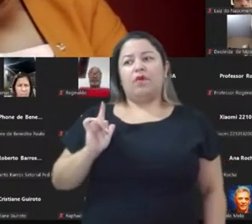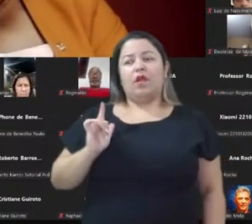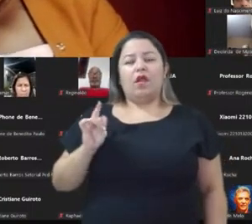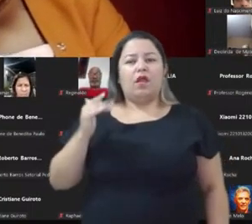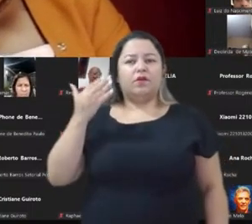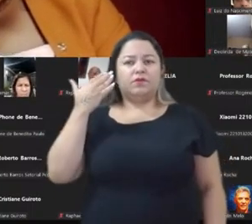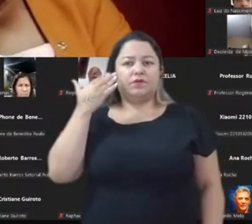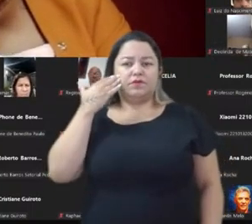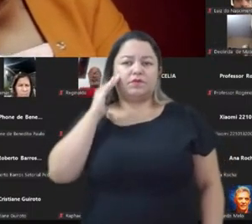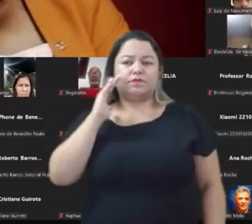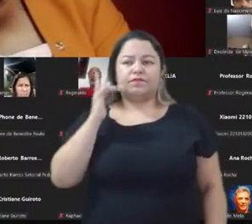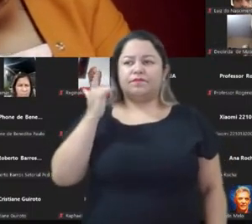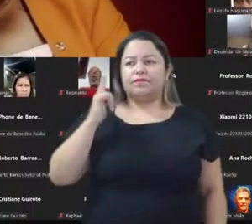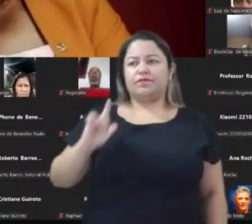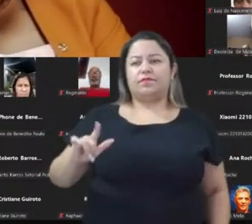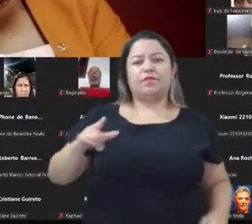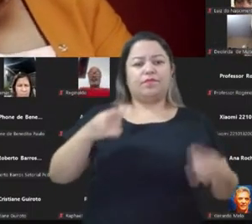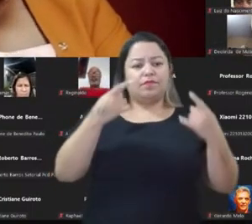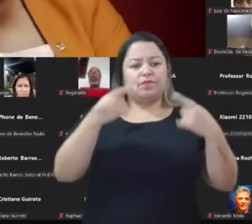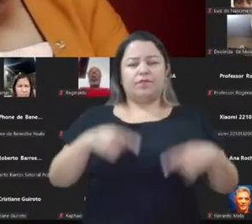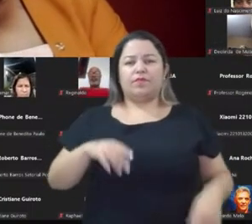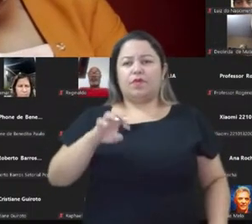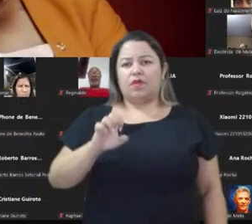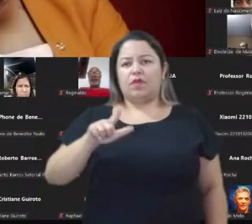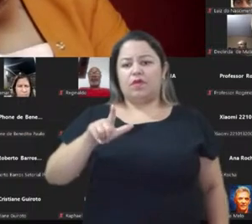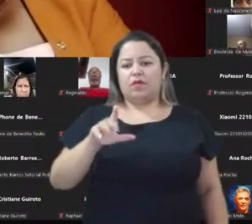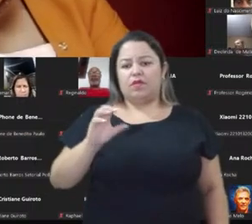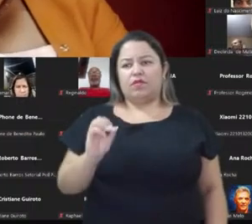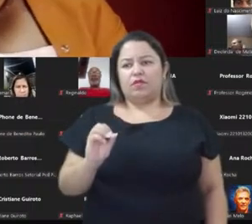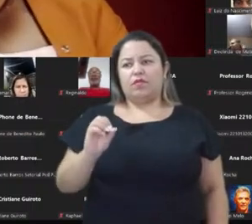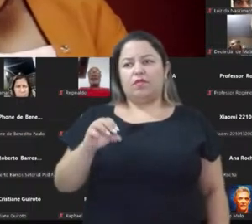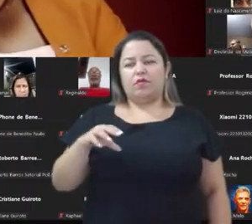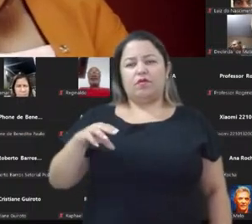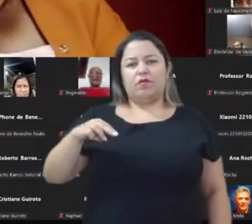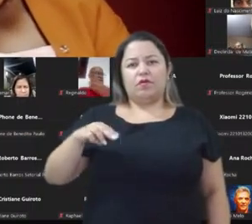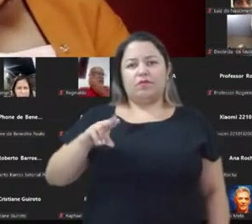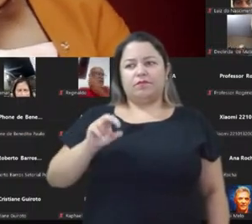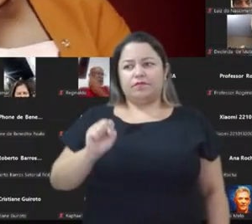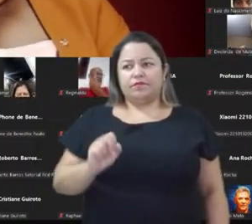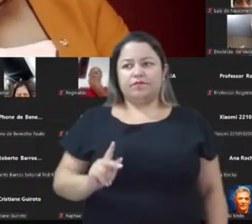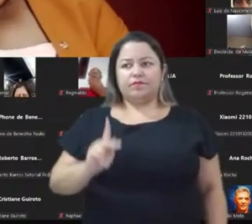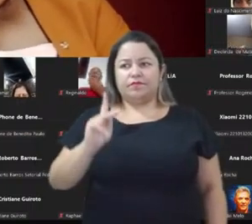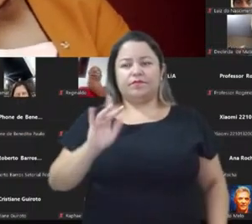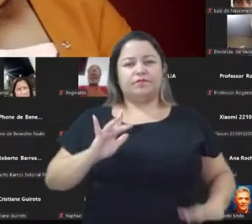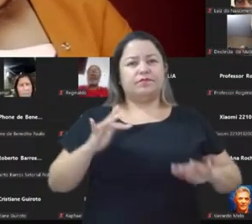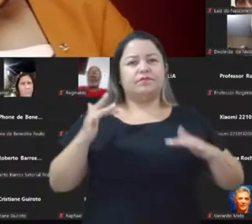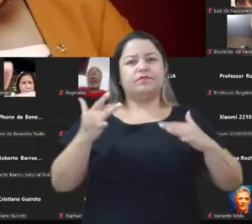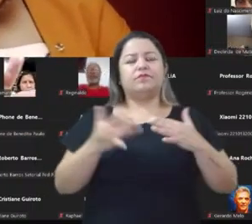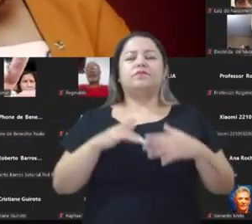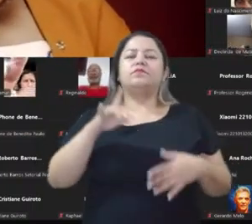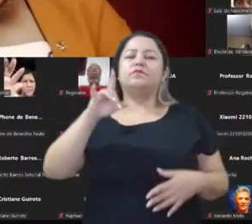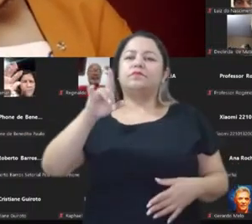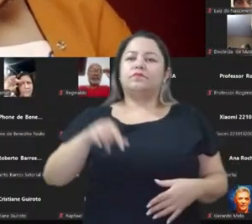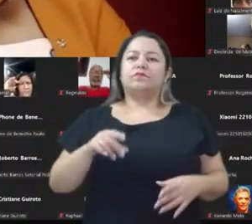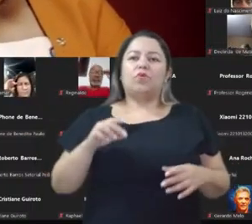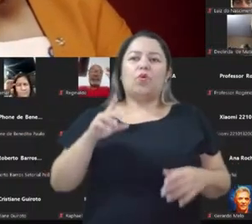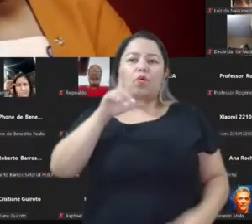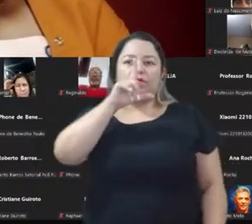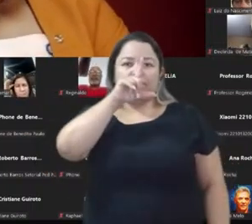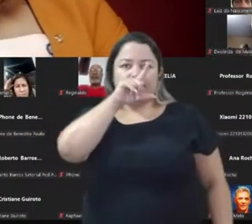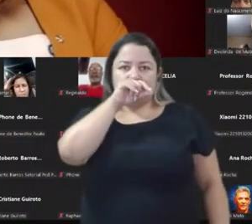declarados, como o Elon Musk, donos de uma grande rede social, como é o Twitter.